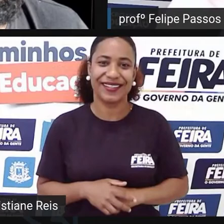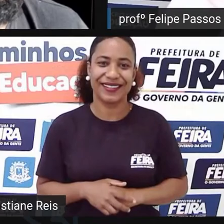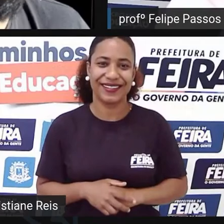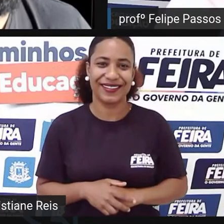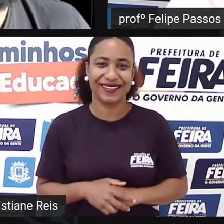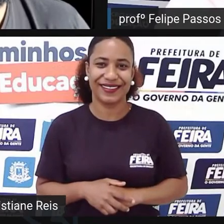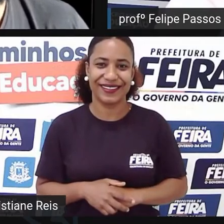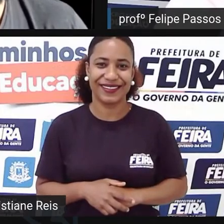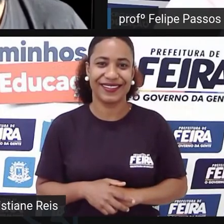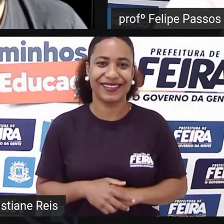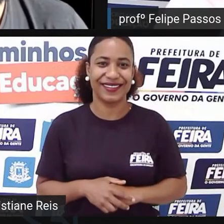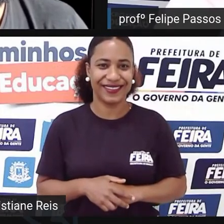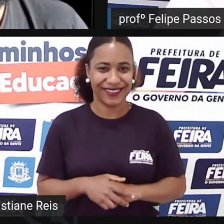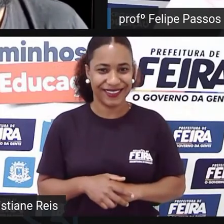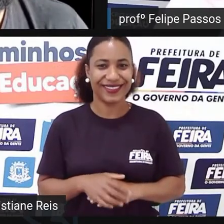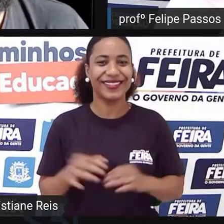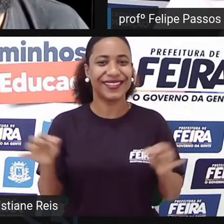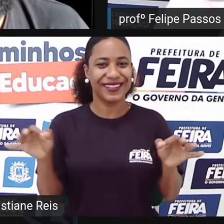feita. Pronto.